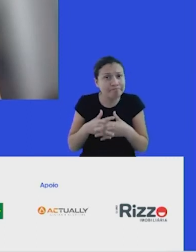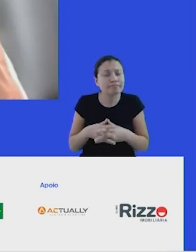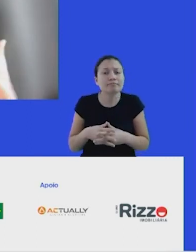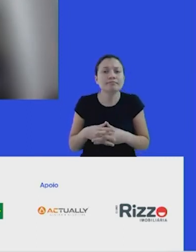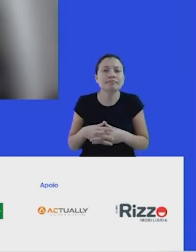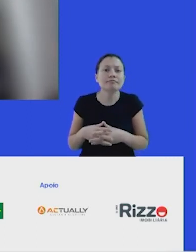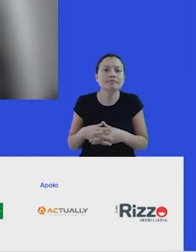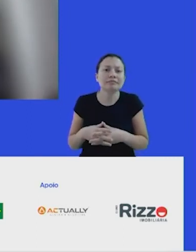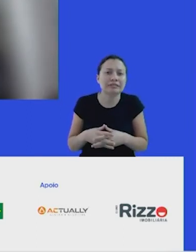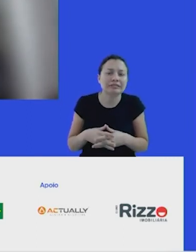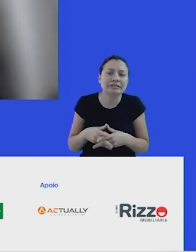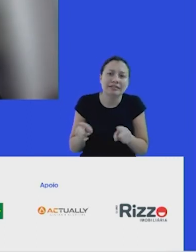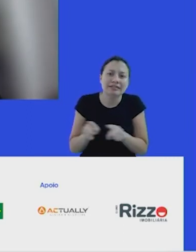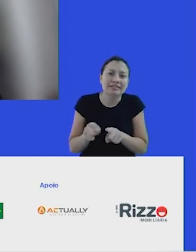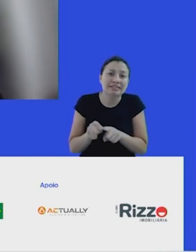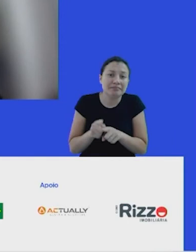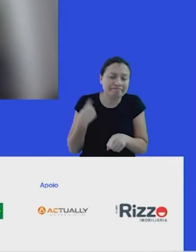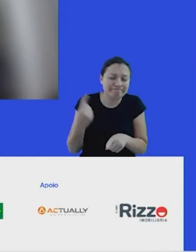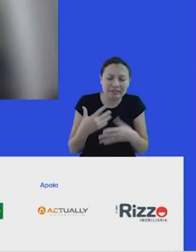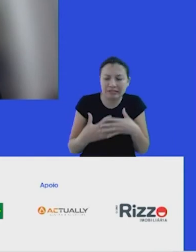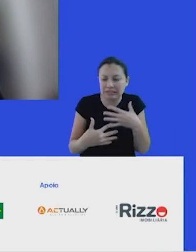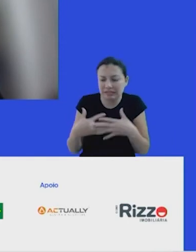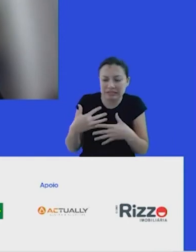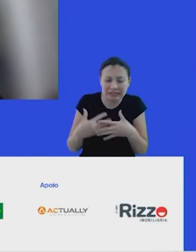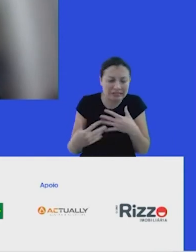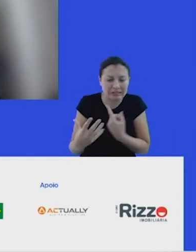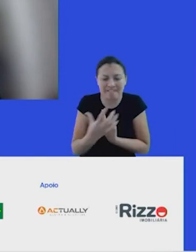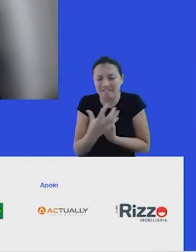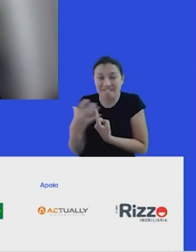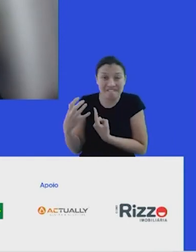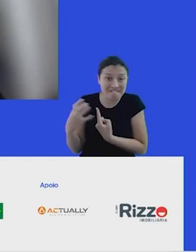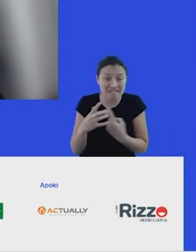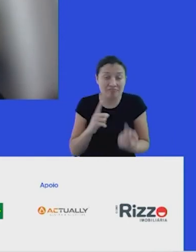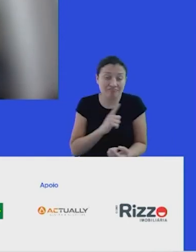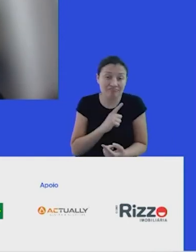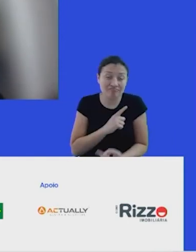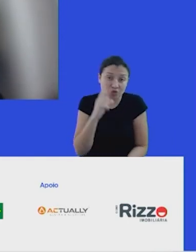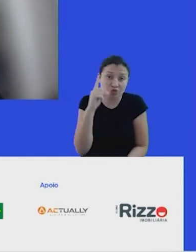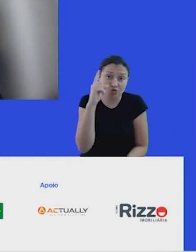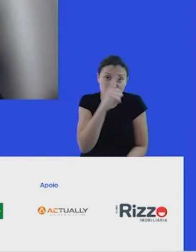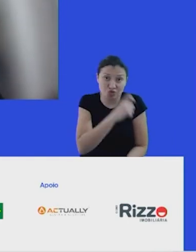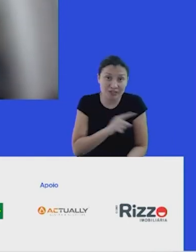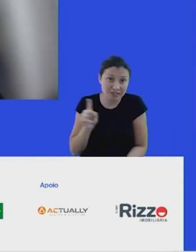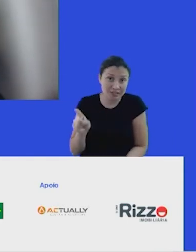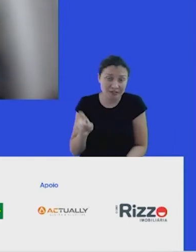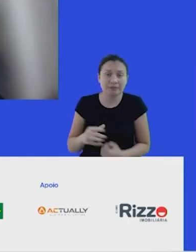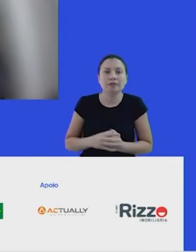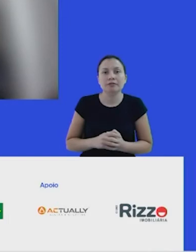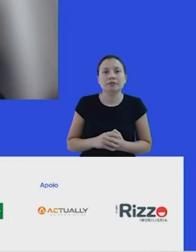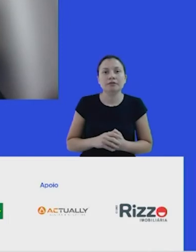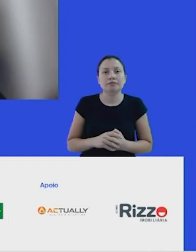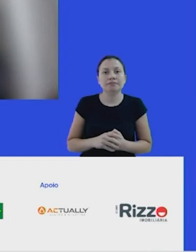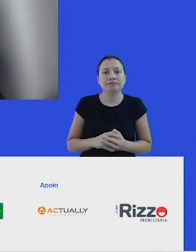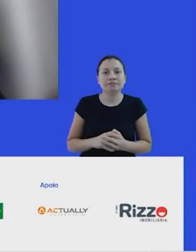afeta como humanidade, talvez seja o mais difícil da gente lidar. Então, da gente